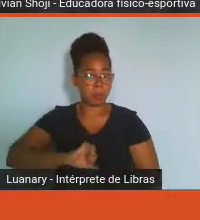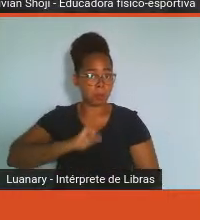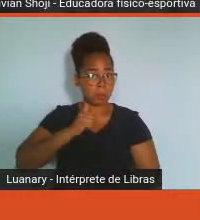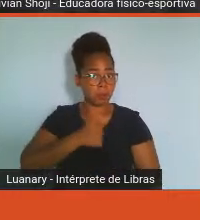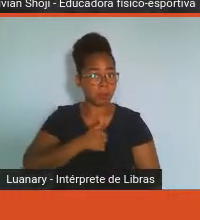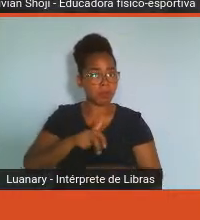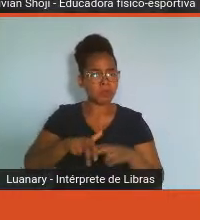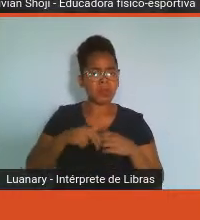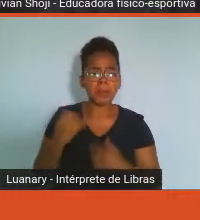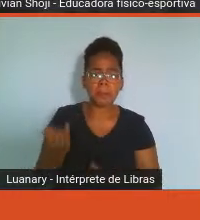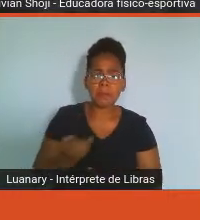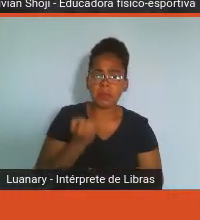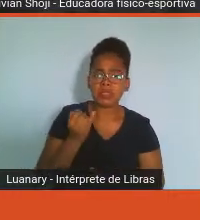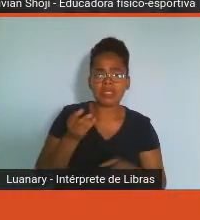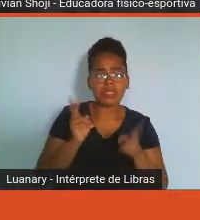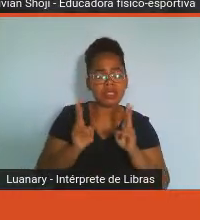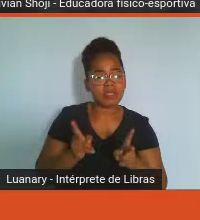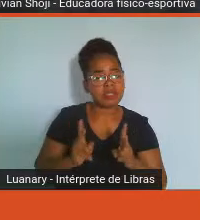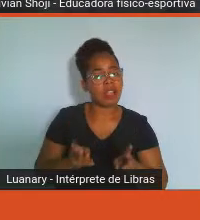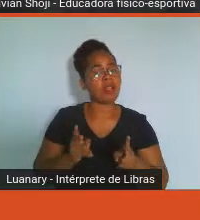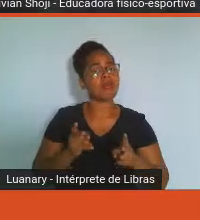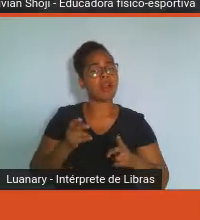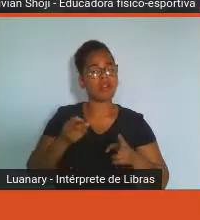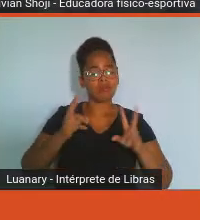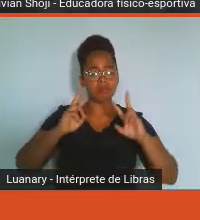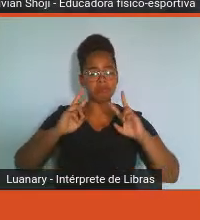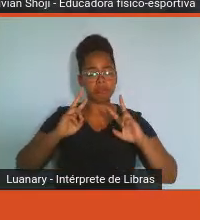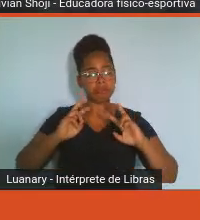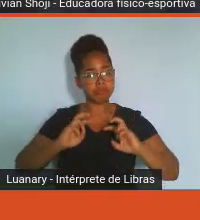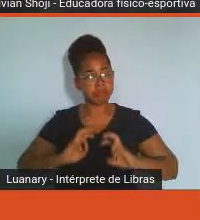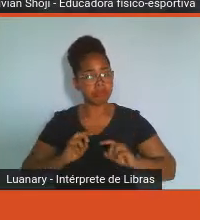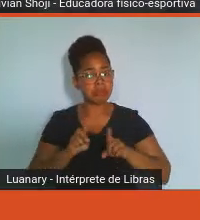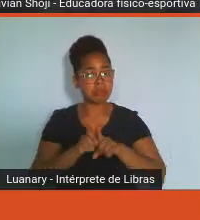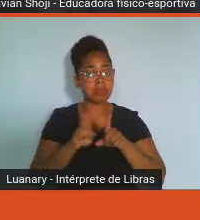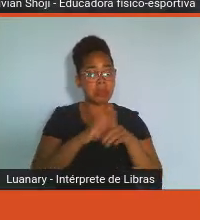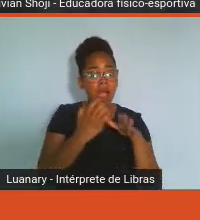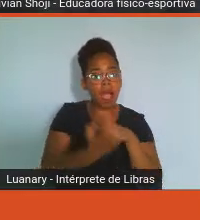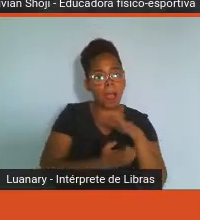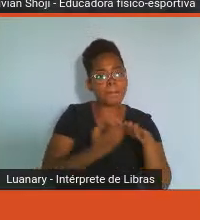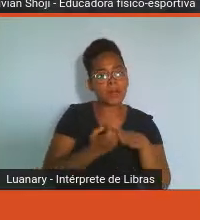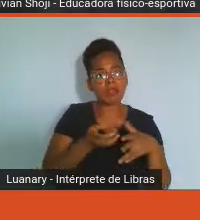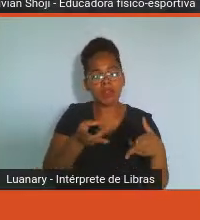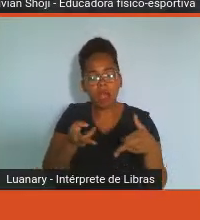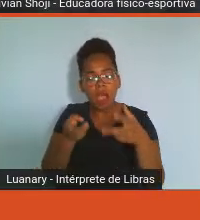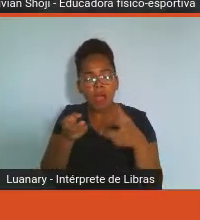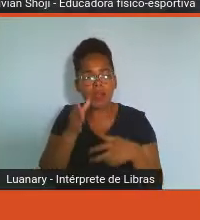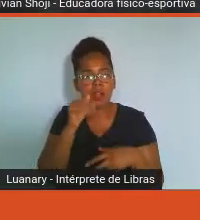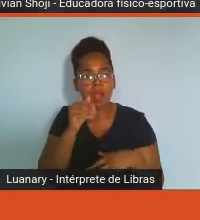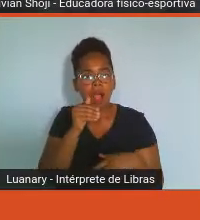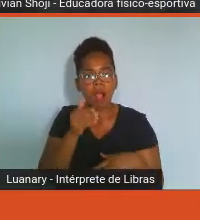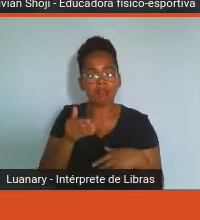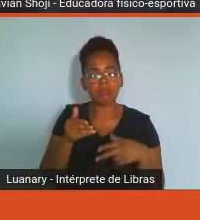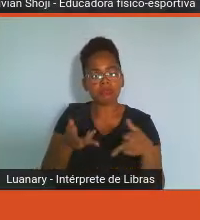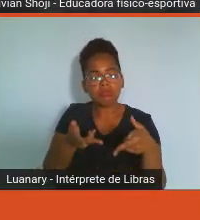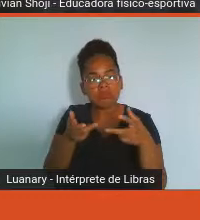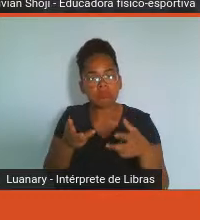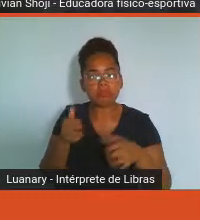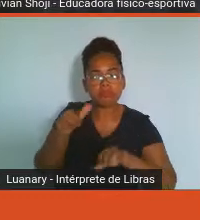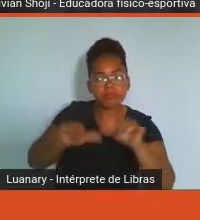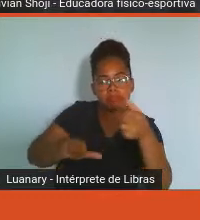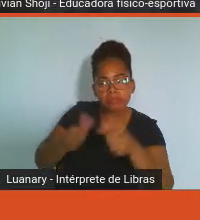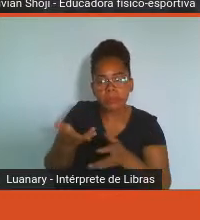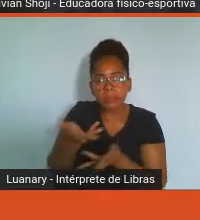observar, de ter escuta aberta ao colaborador, compartilhar informações com eles, né. Um ponto